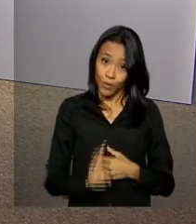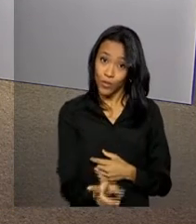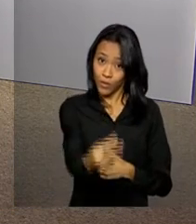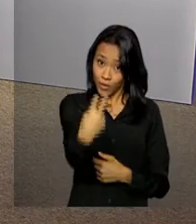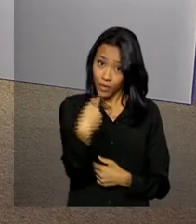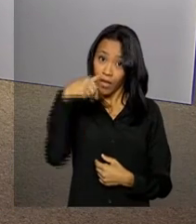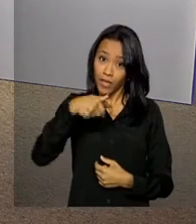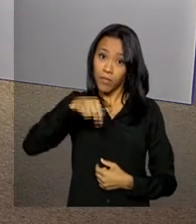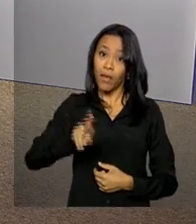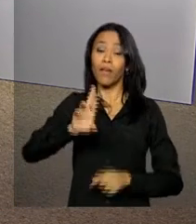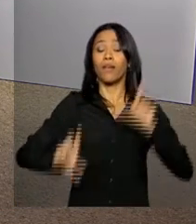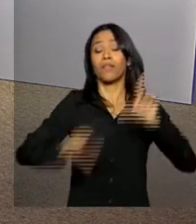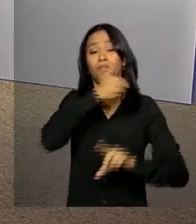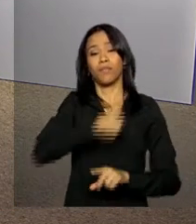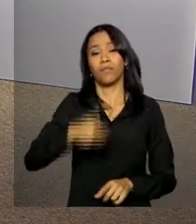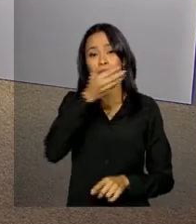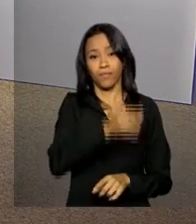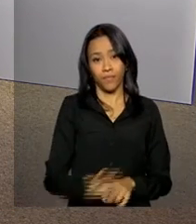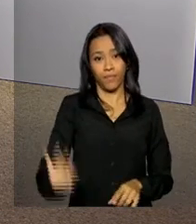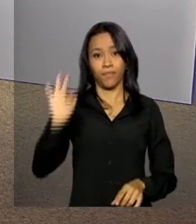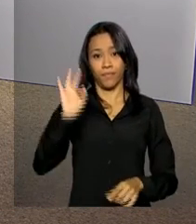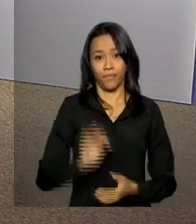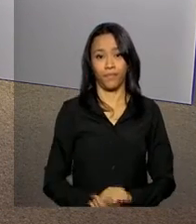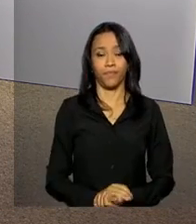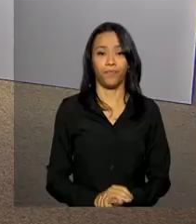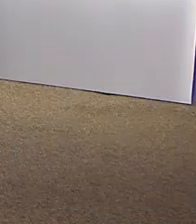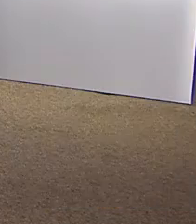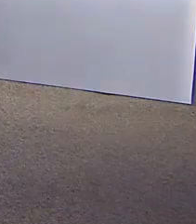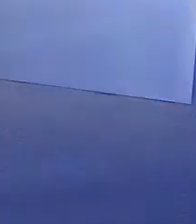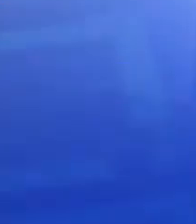Continue com a gente, NBR, a TV do Governo Federal.